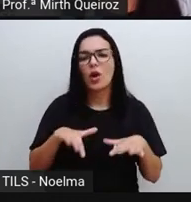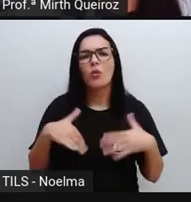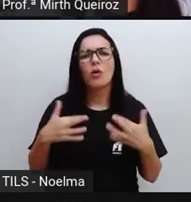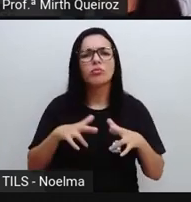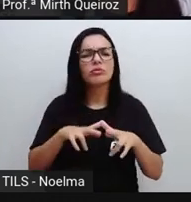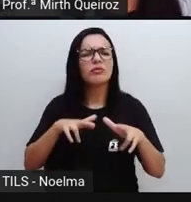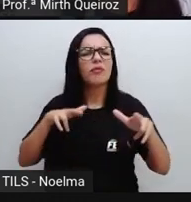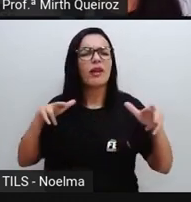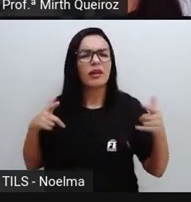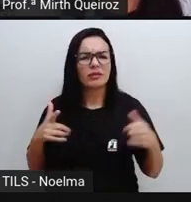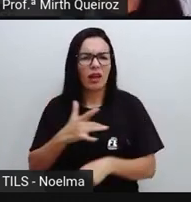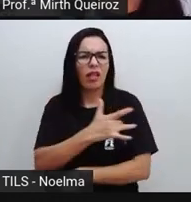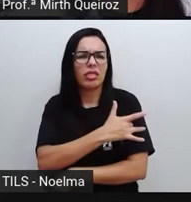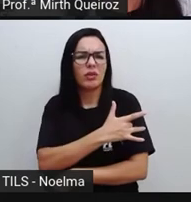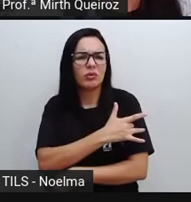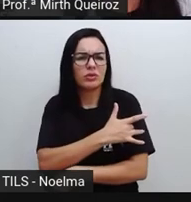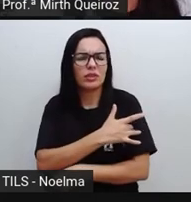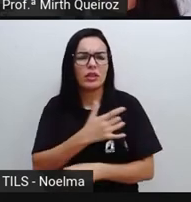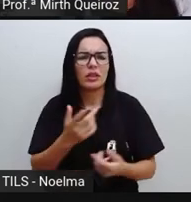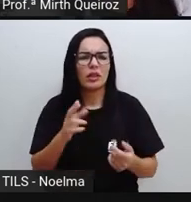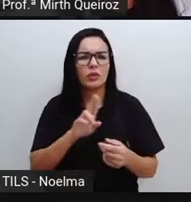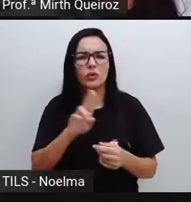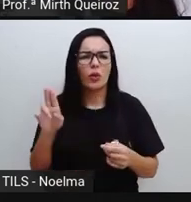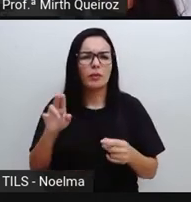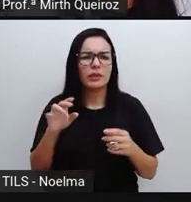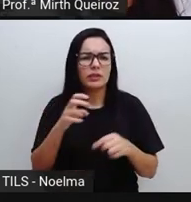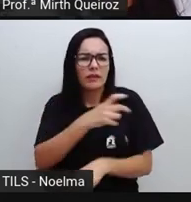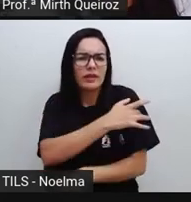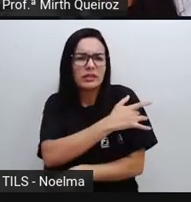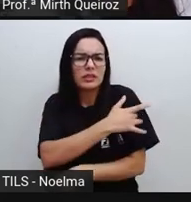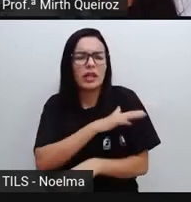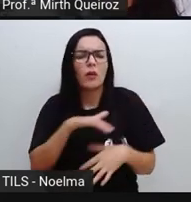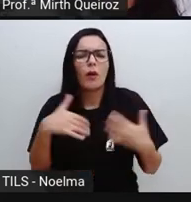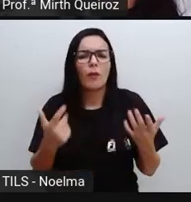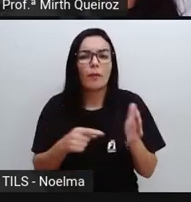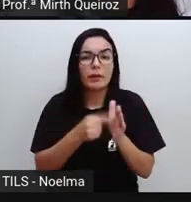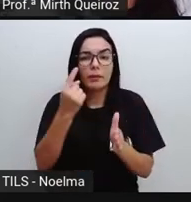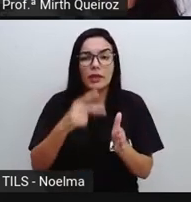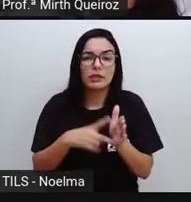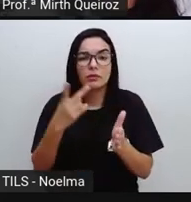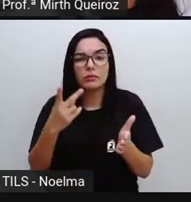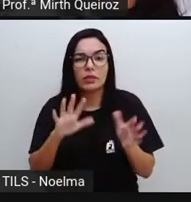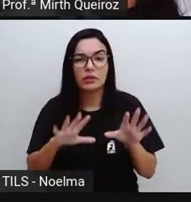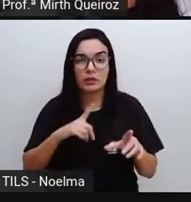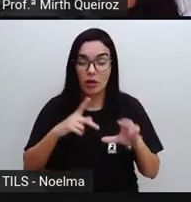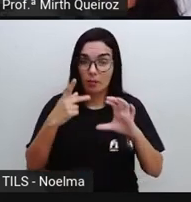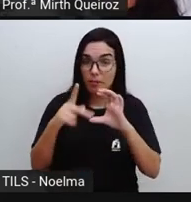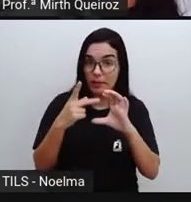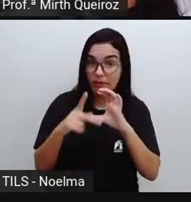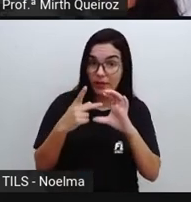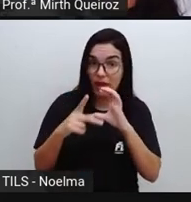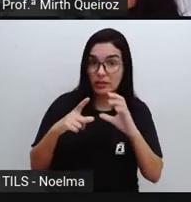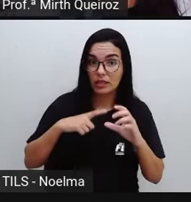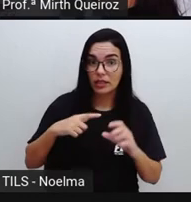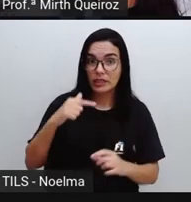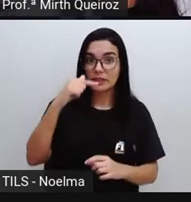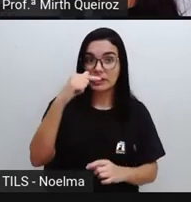recebidas de AstraZeneca e a Pfizer? Olha só. A Pfizer, nós temos aí 7